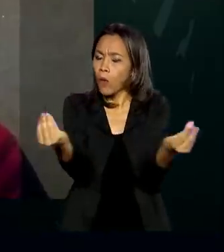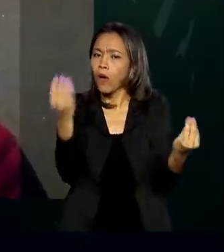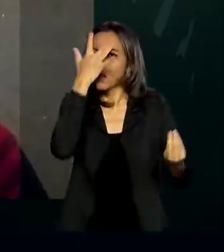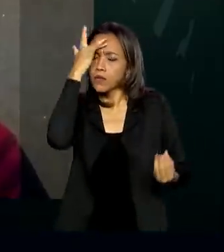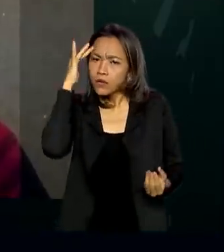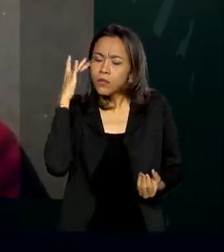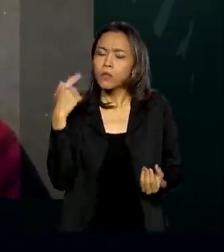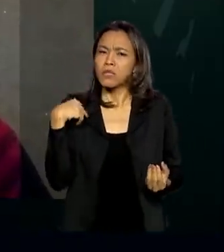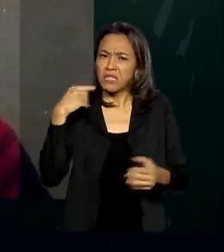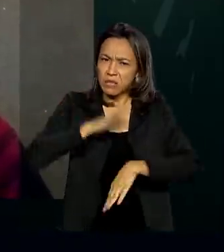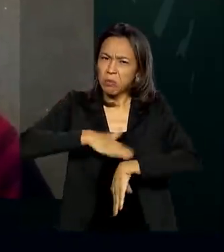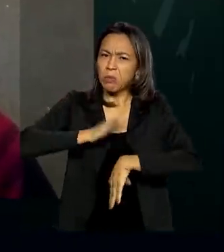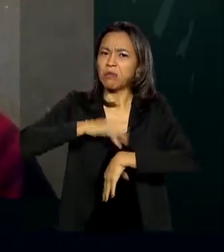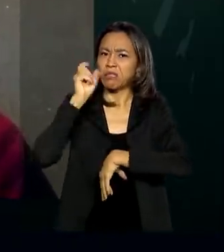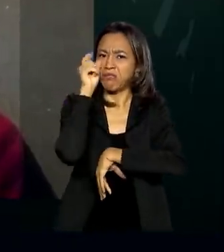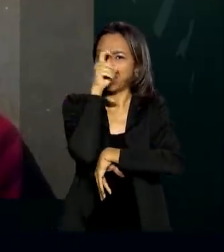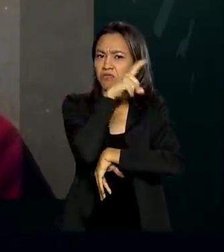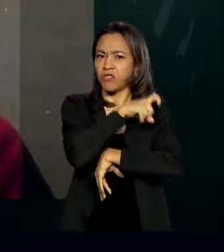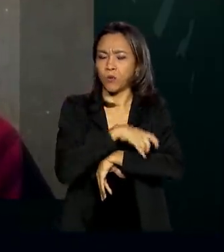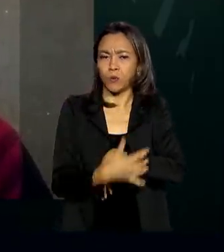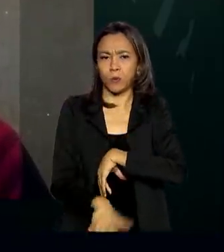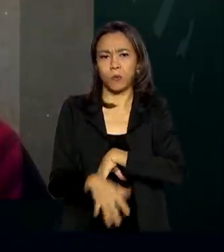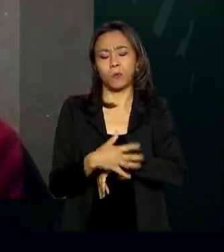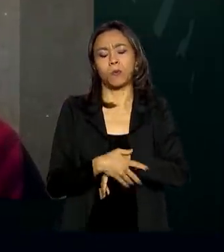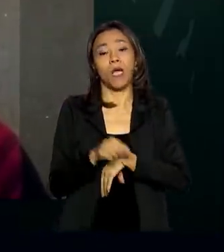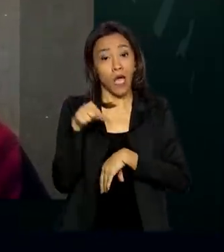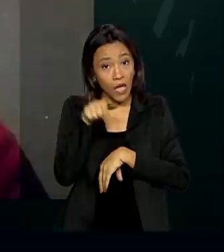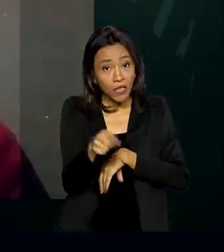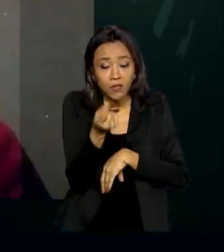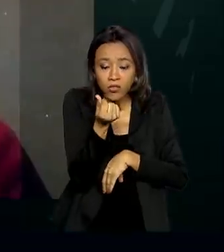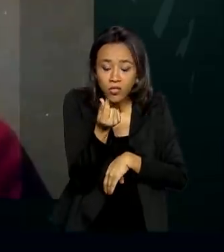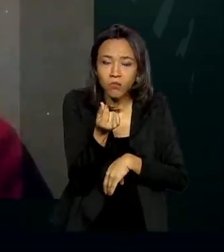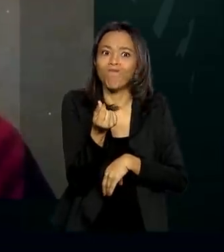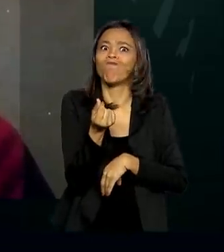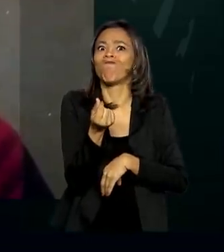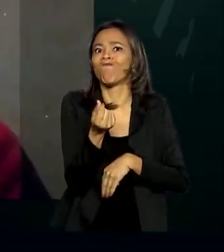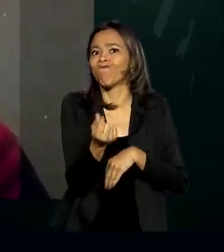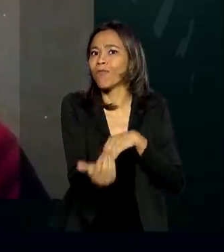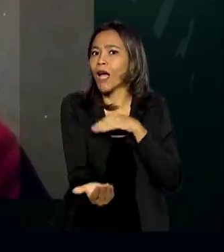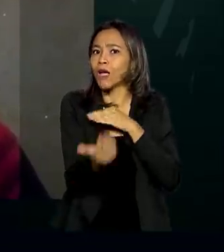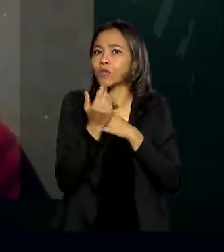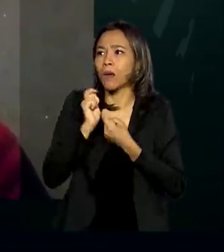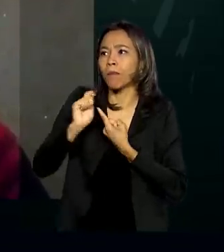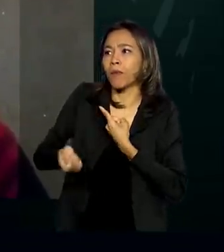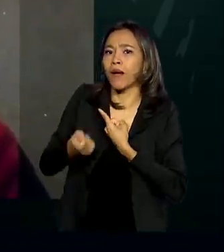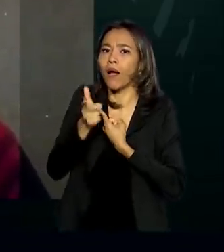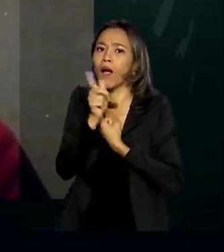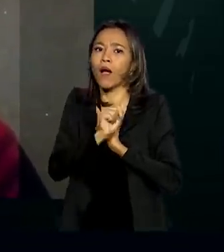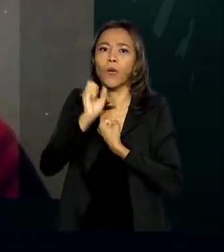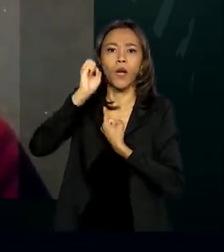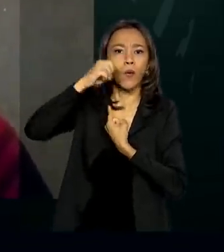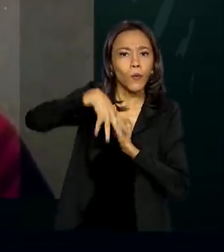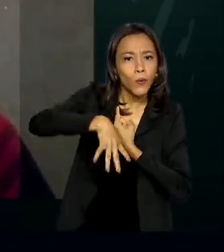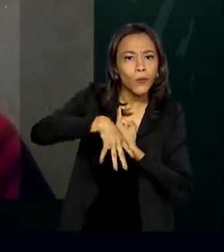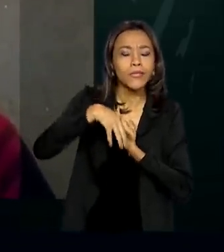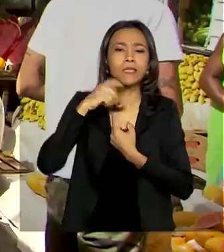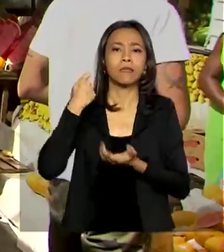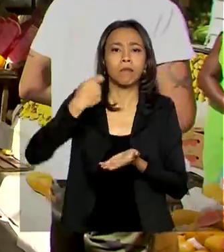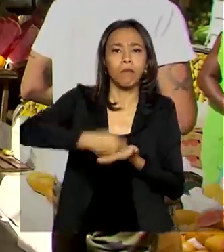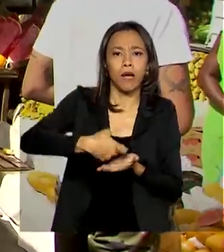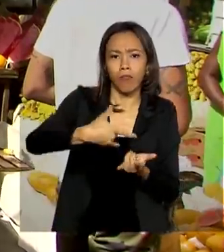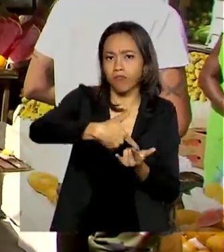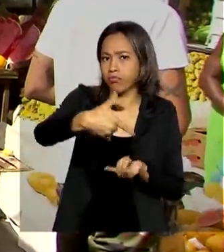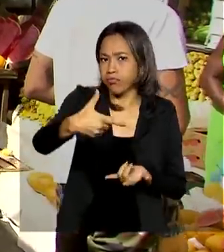que a gente vai estar passando. Vai ser um dinheiro que vai estar ajudando para pagar uma água, uma luz, um boleto.